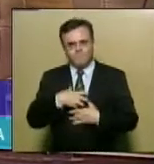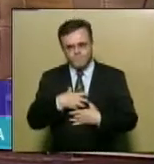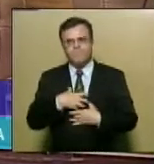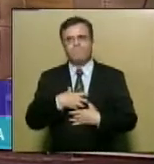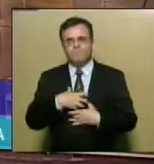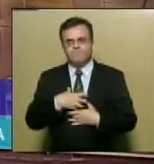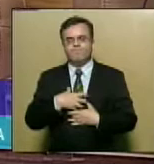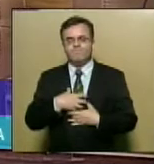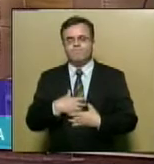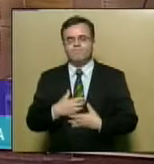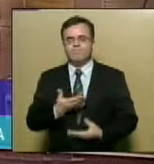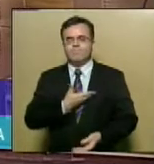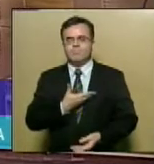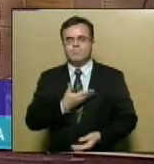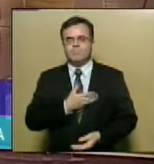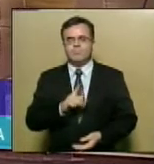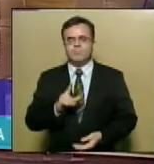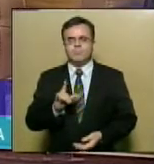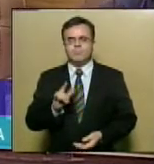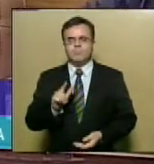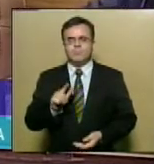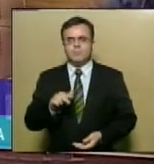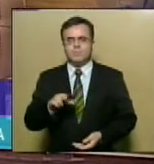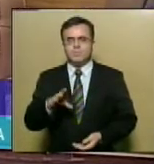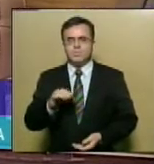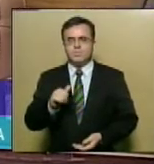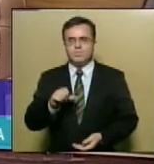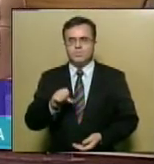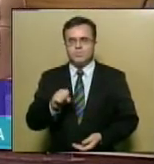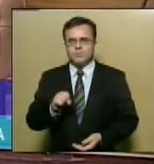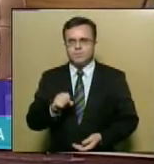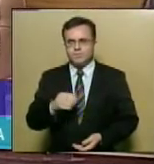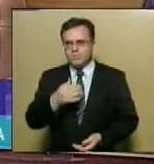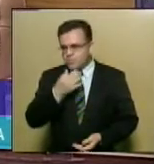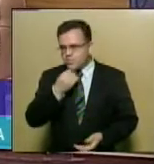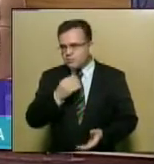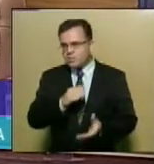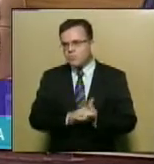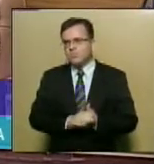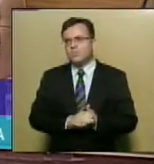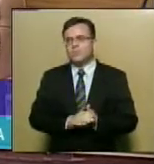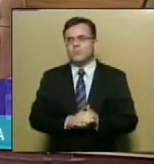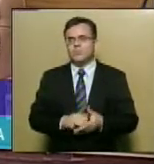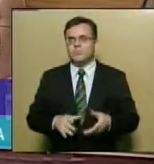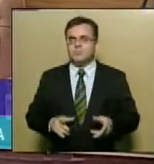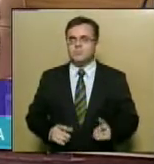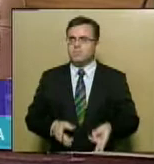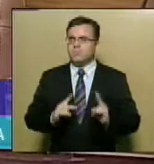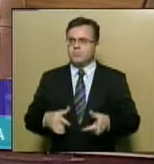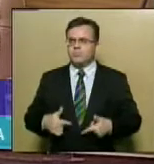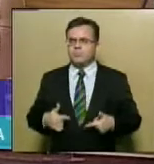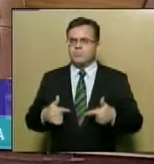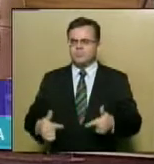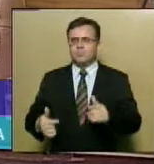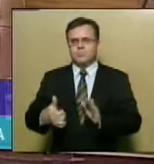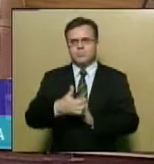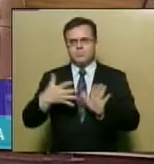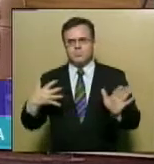ilustríssimo companheiro Lucas Rios, seu esposo, advogado, militante social, membro do movimento